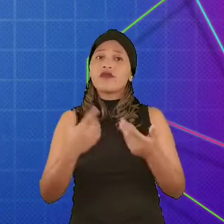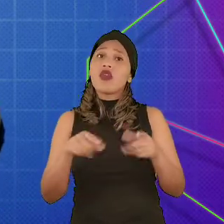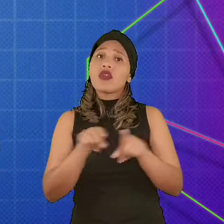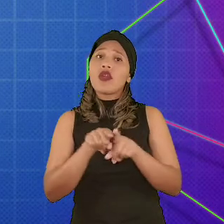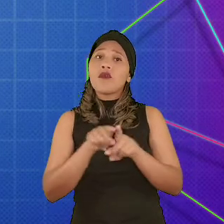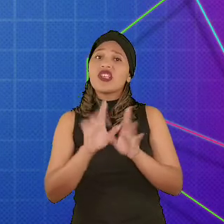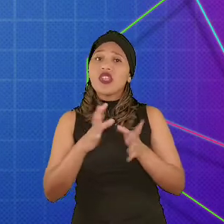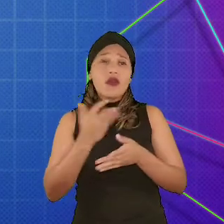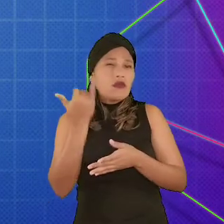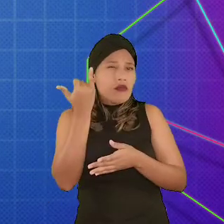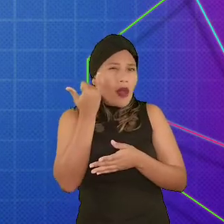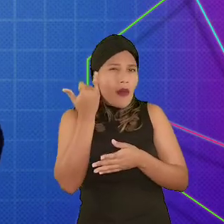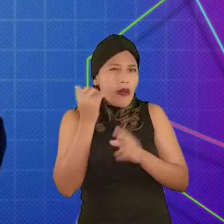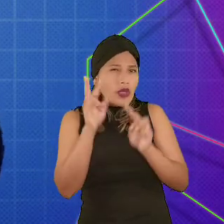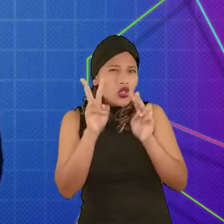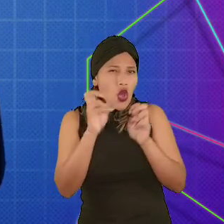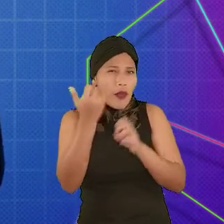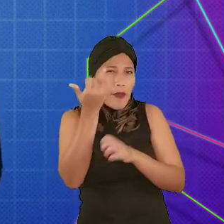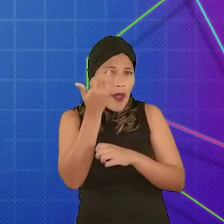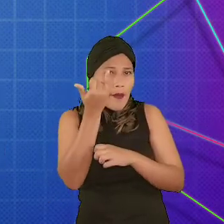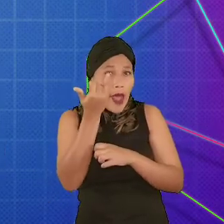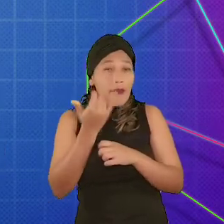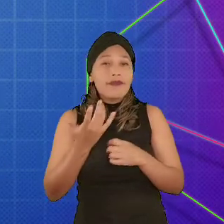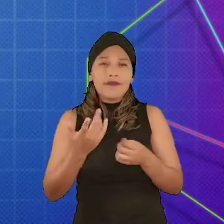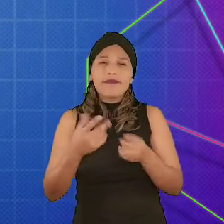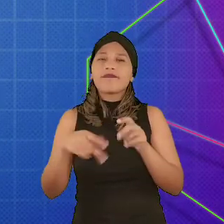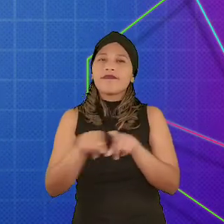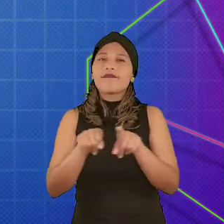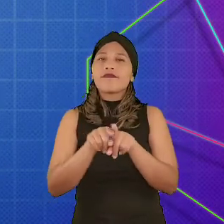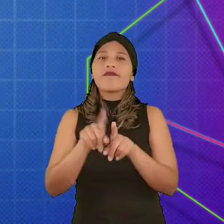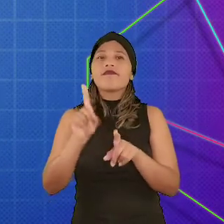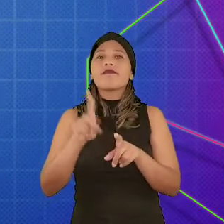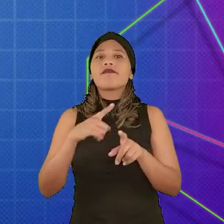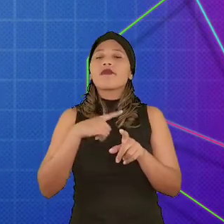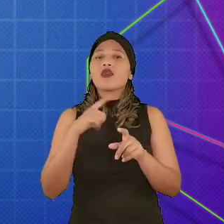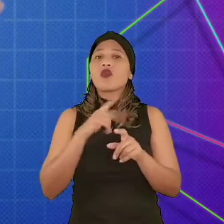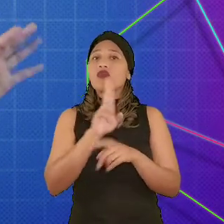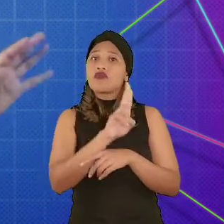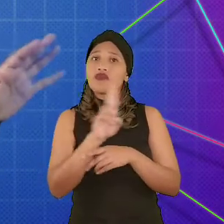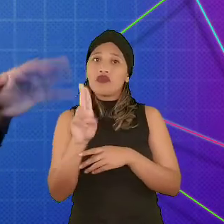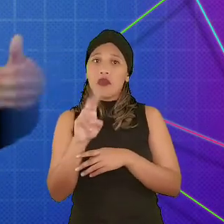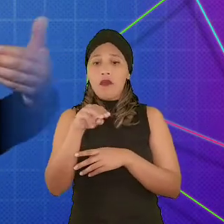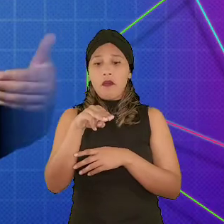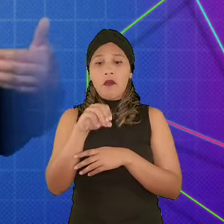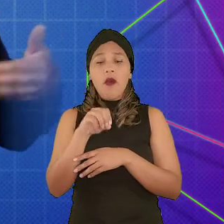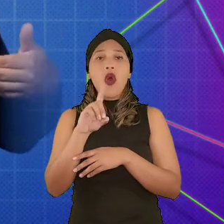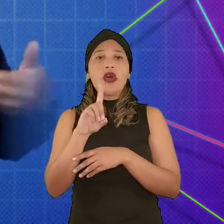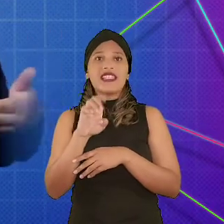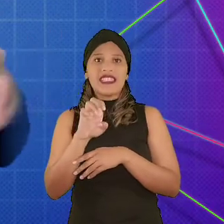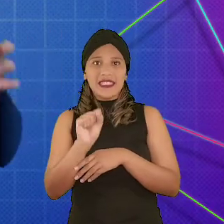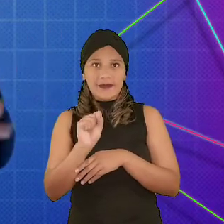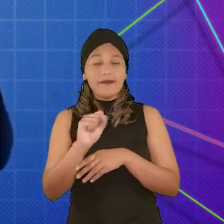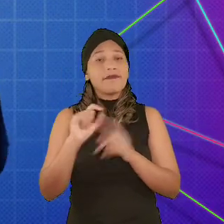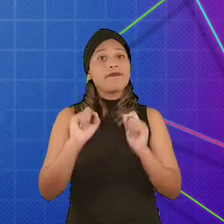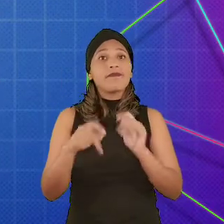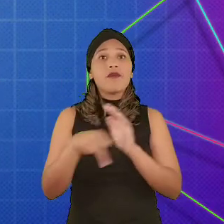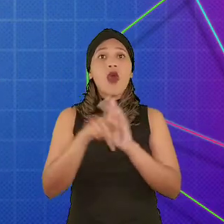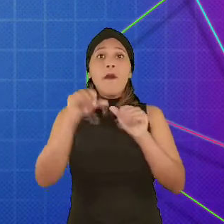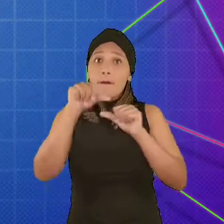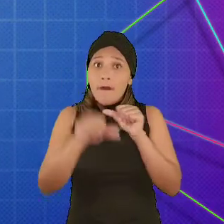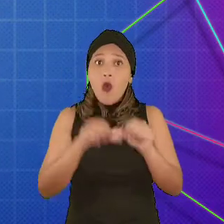ao menos, já tinham escutado sobre. Os Game Mods, também chamados simplesmente de mods, são justamente